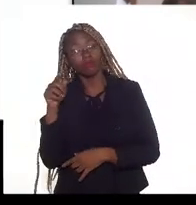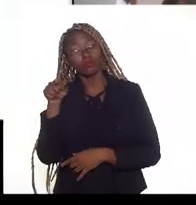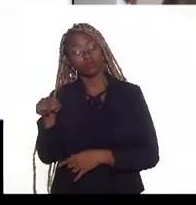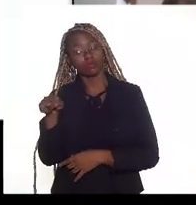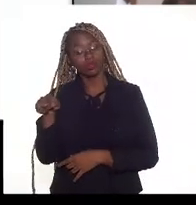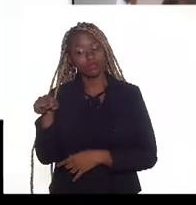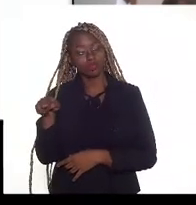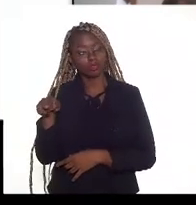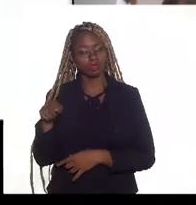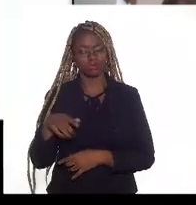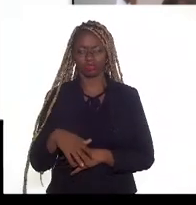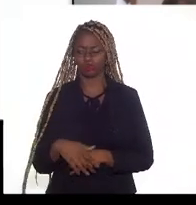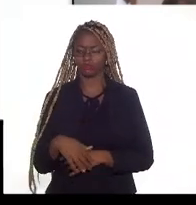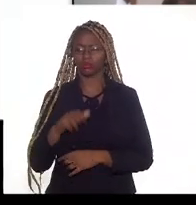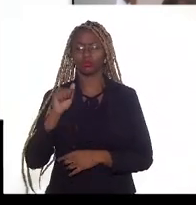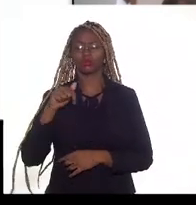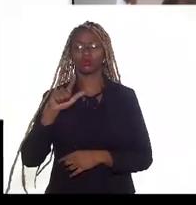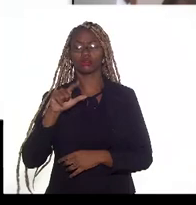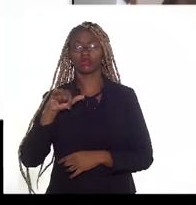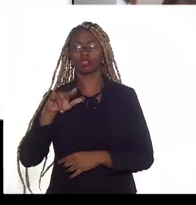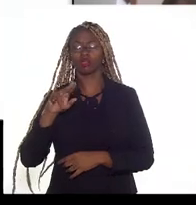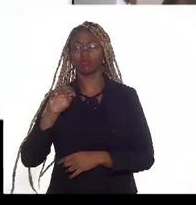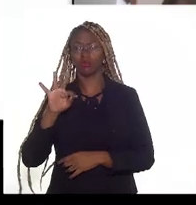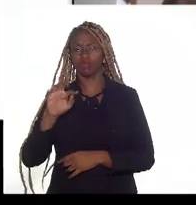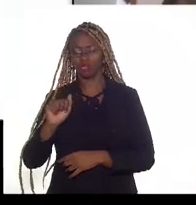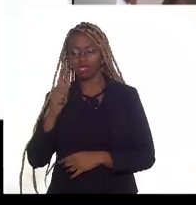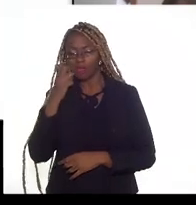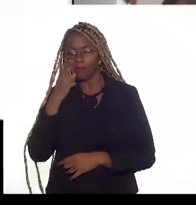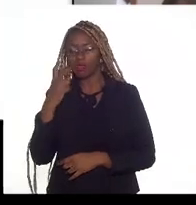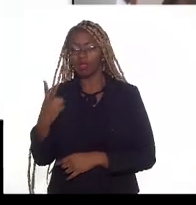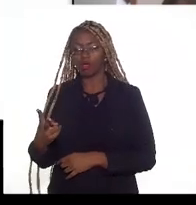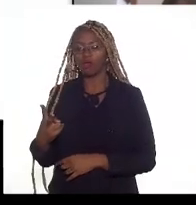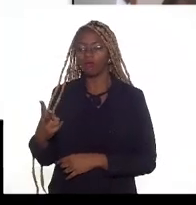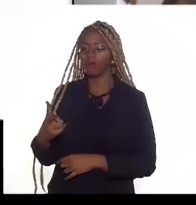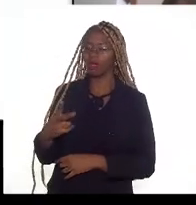à alíquota para fins de definição do valor da PEA.